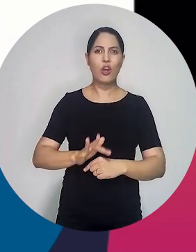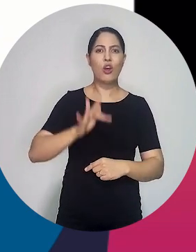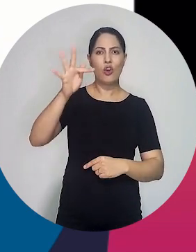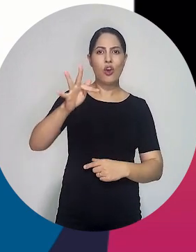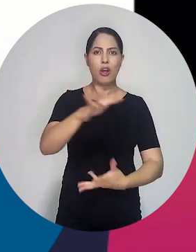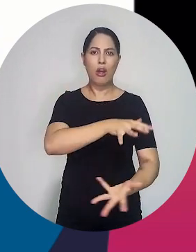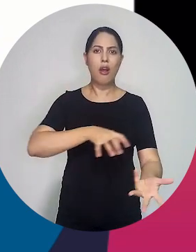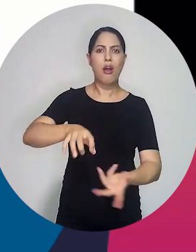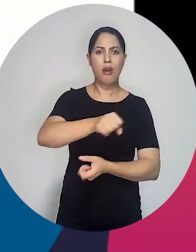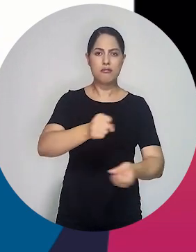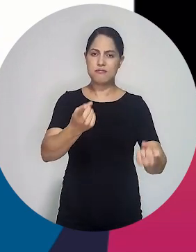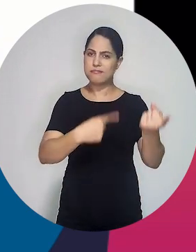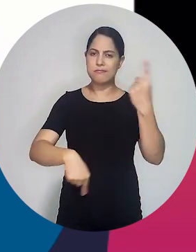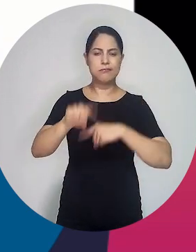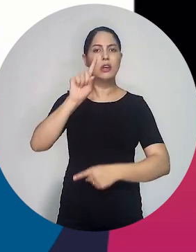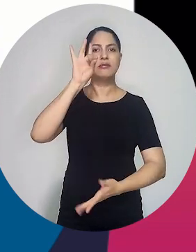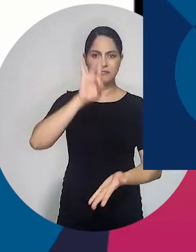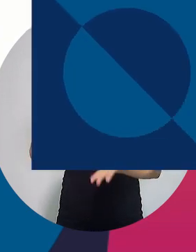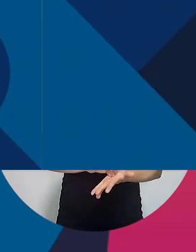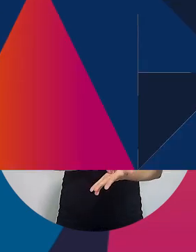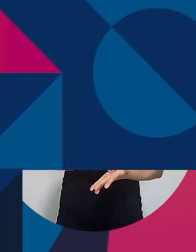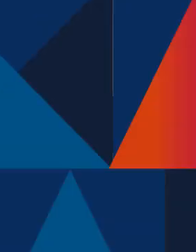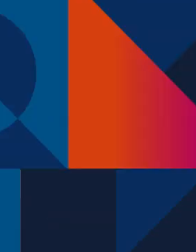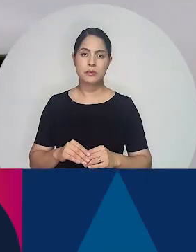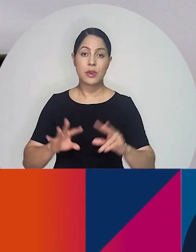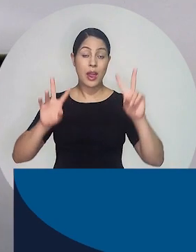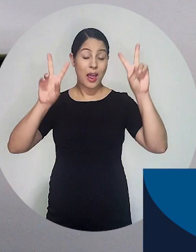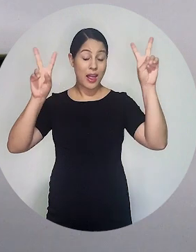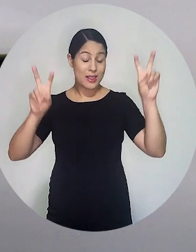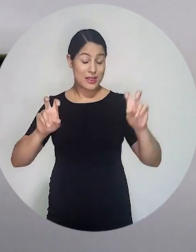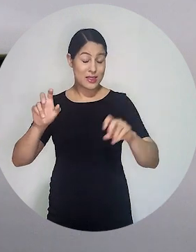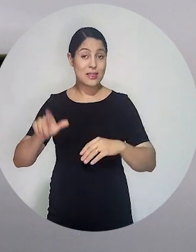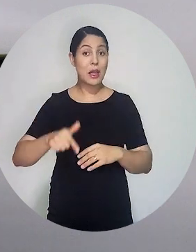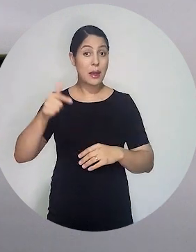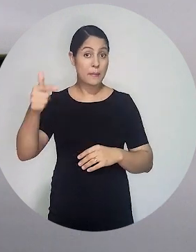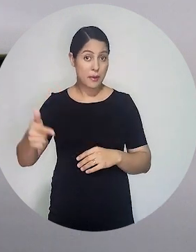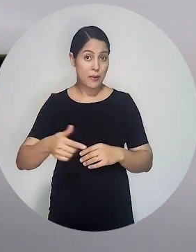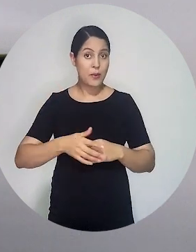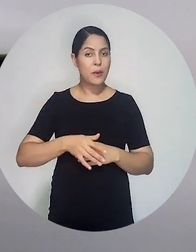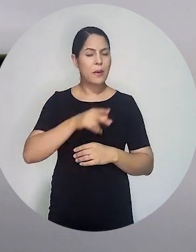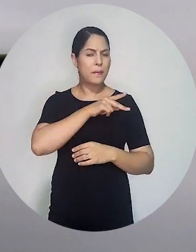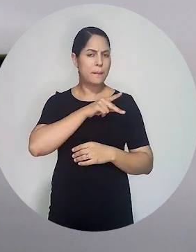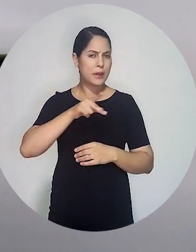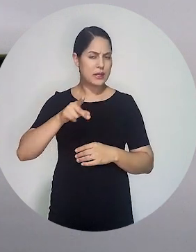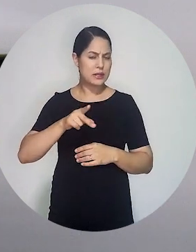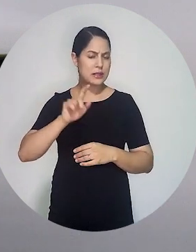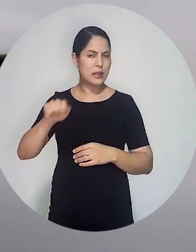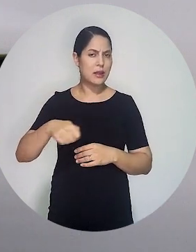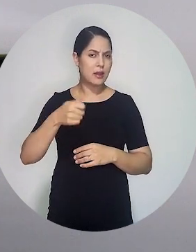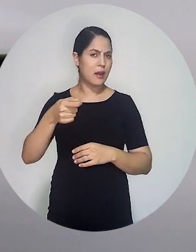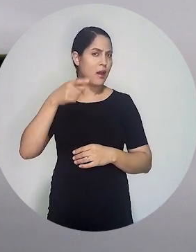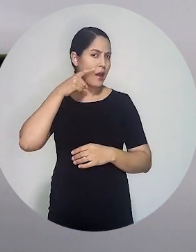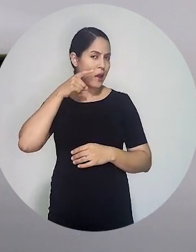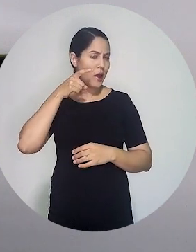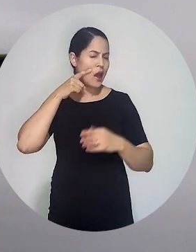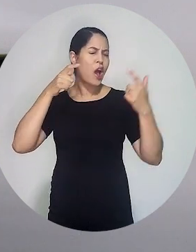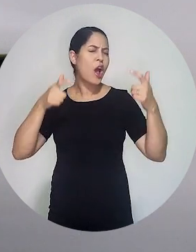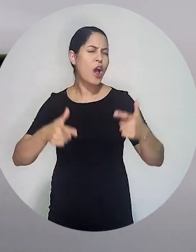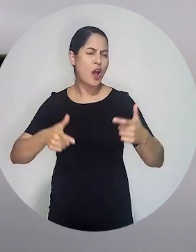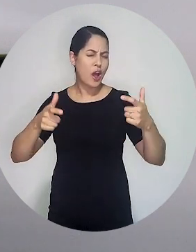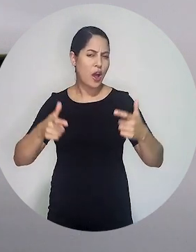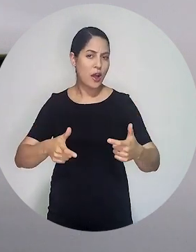sessão, nós vamos construir o caminho para o futuro que desejamos. Mudando de assunto, o presidente da UAB Nacional, Beto Simonetti,